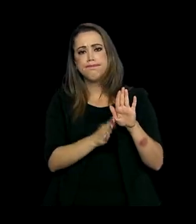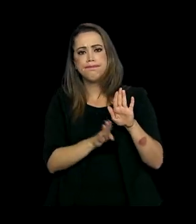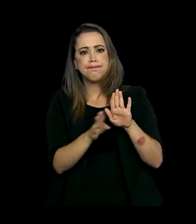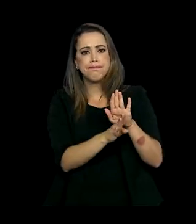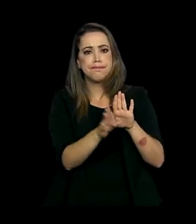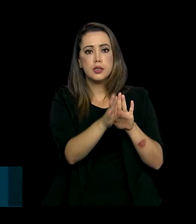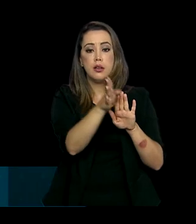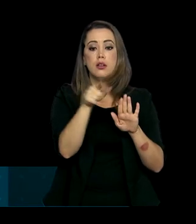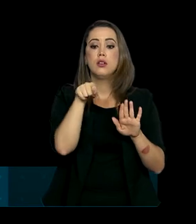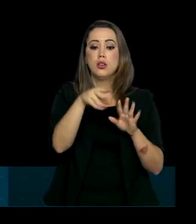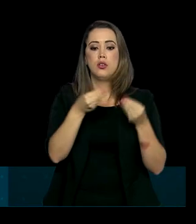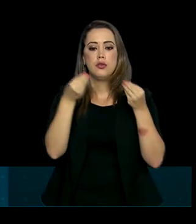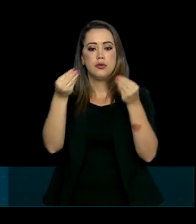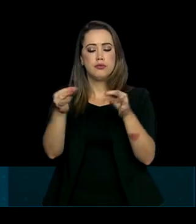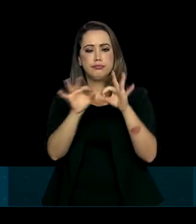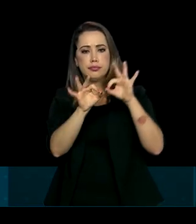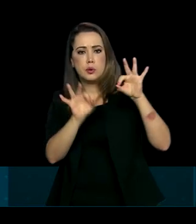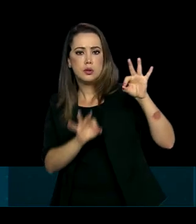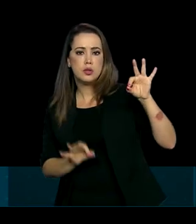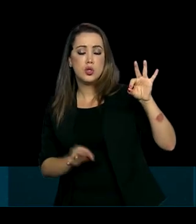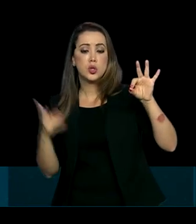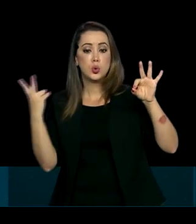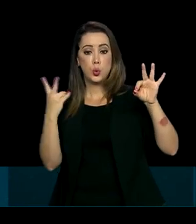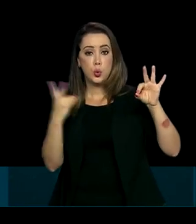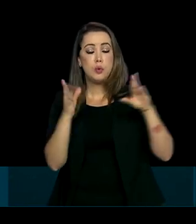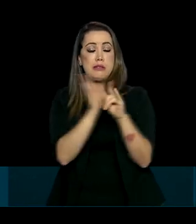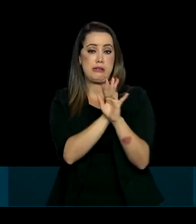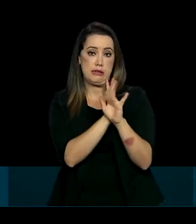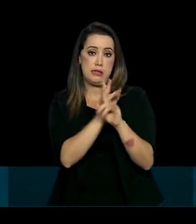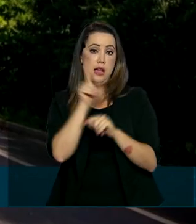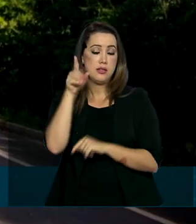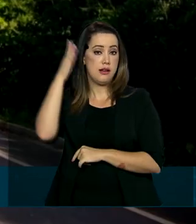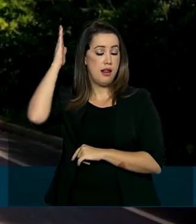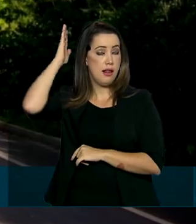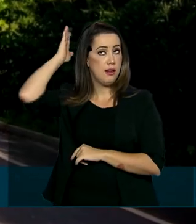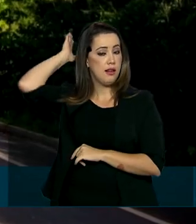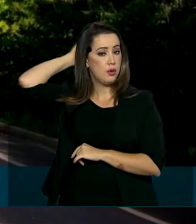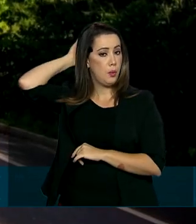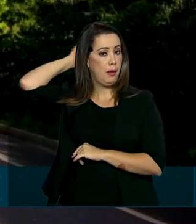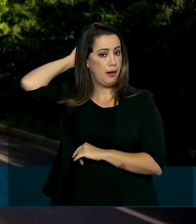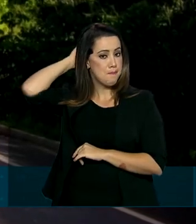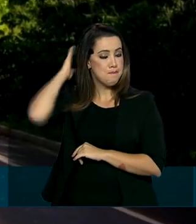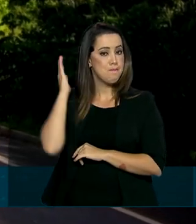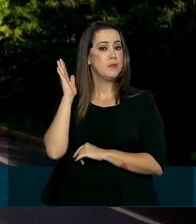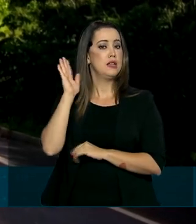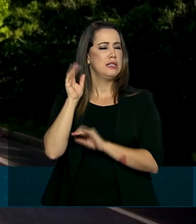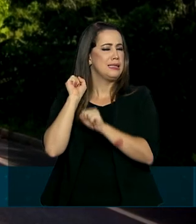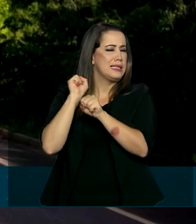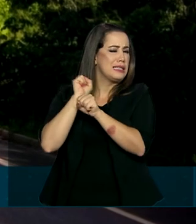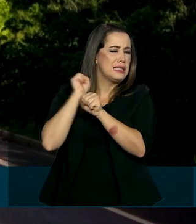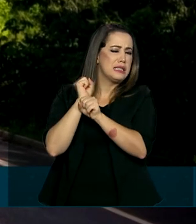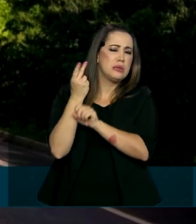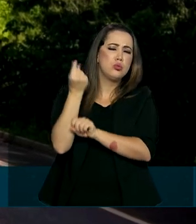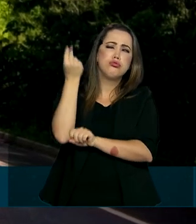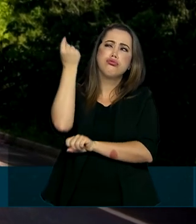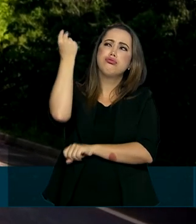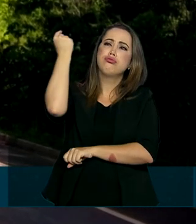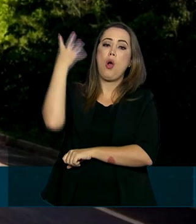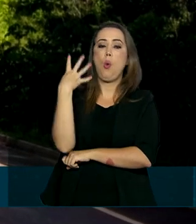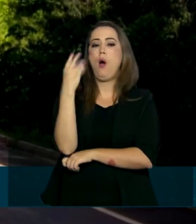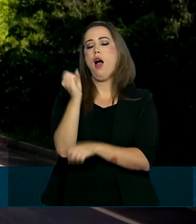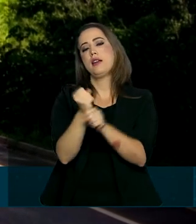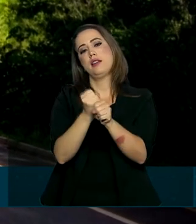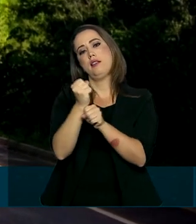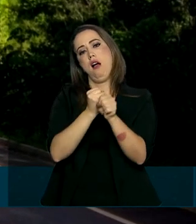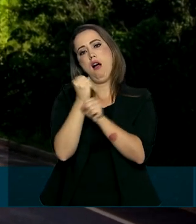municípios de Itupiranga e novo repartimento no Pará. Esperada há mais de 40 anos, a Transamazônica é a